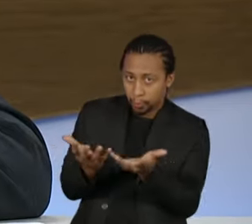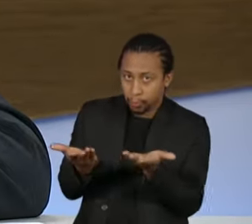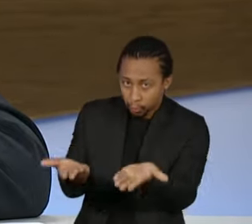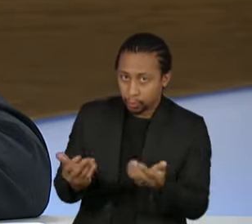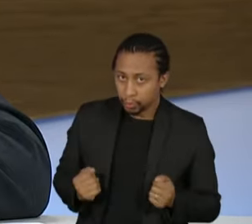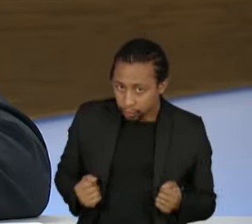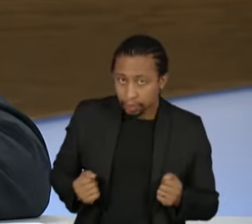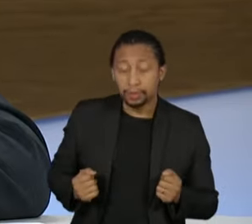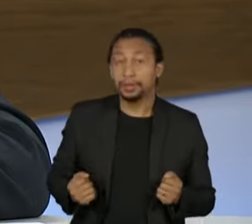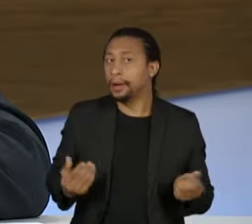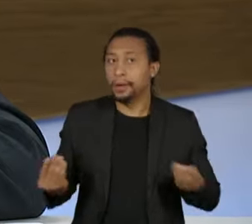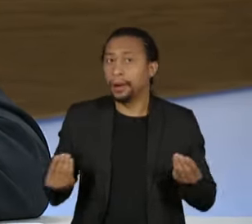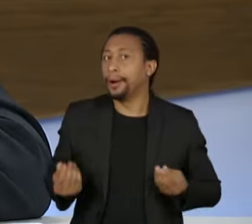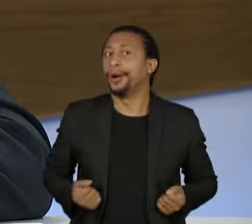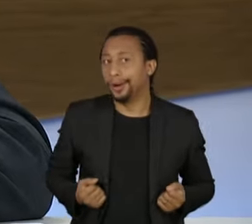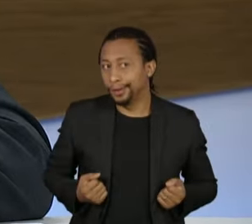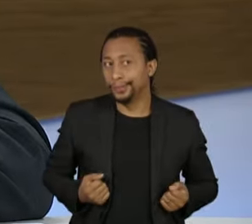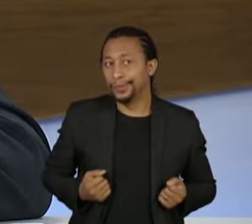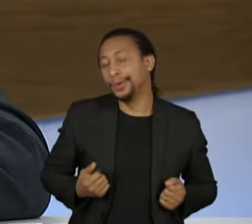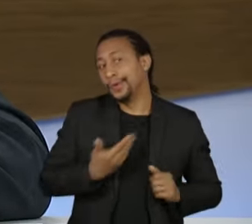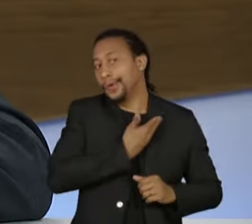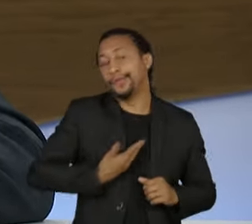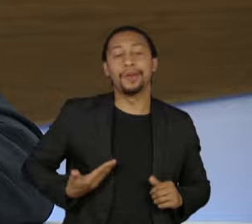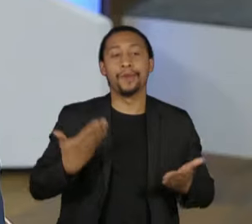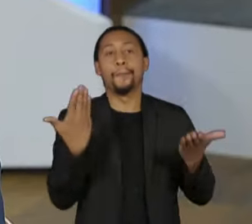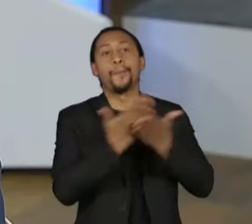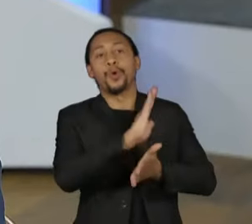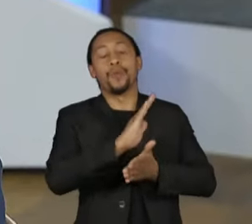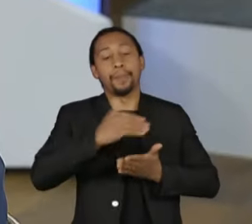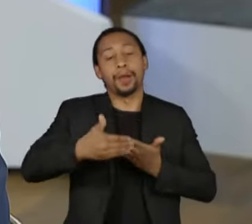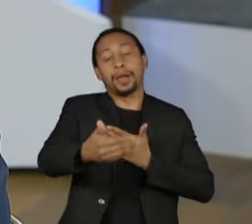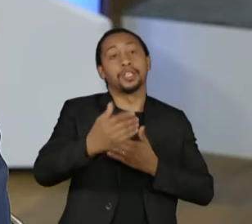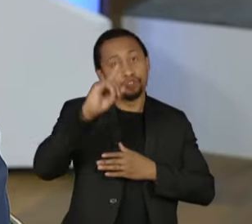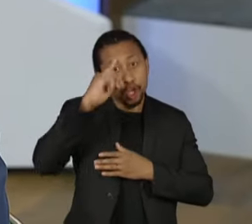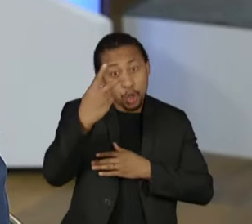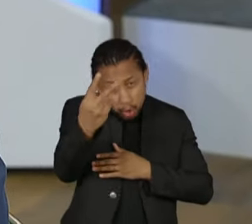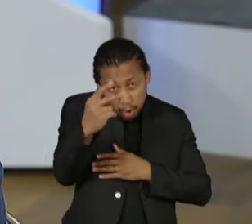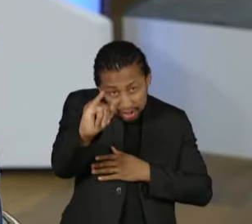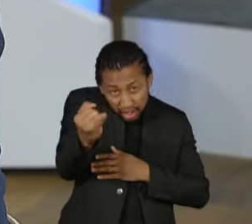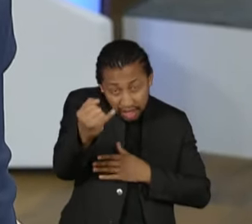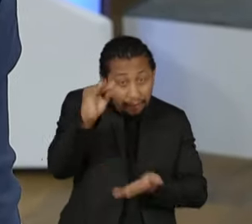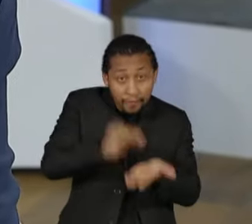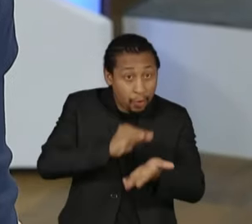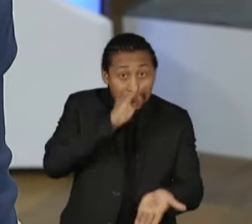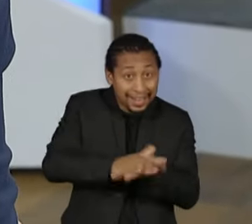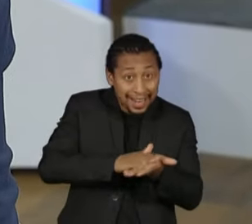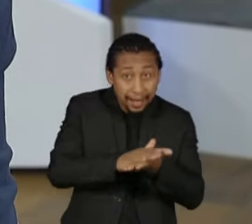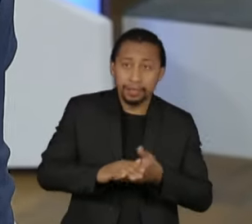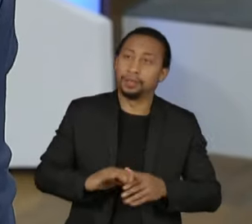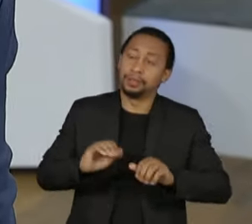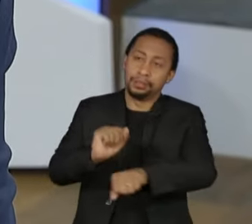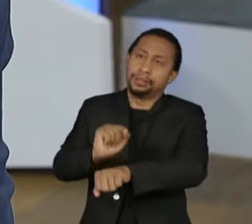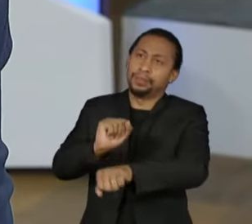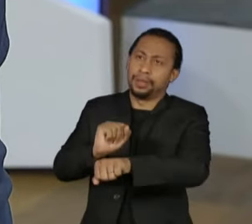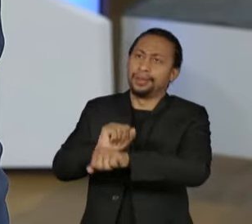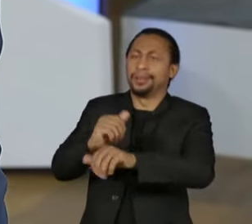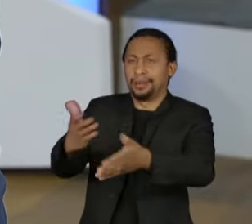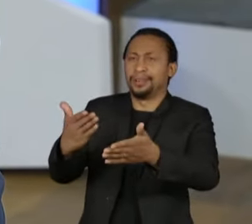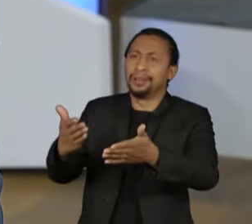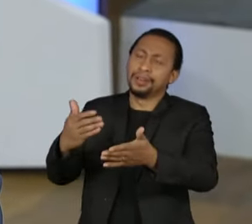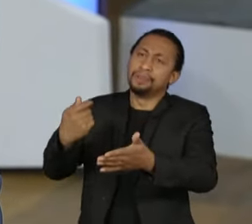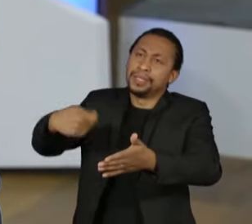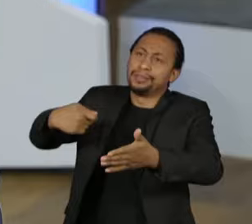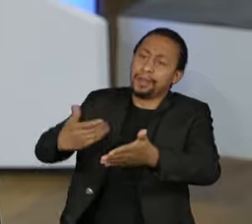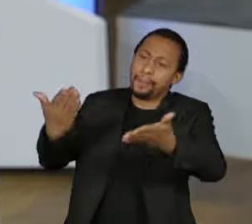alternativa do governo para não faltar tudo isso que você está mencionando no dia 2 de janeiro? Eu só te digo quando a gente ultrapassar uma fase. Porque eu estou muito otimista,